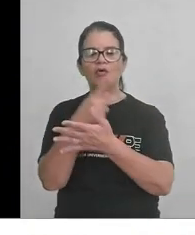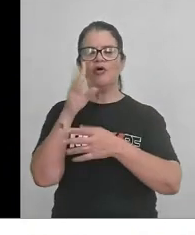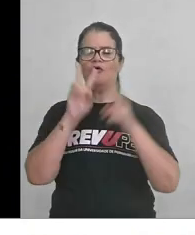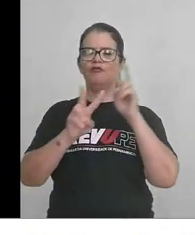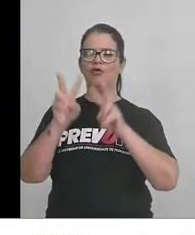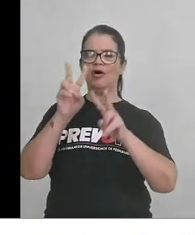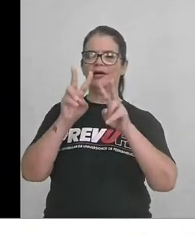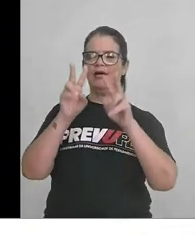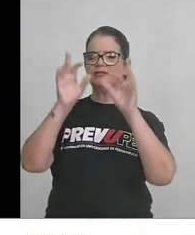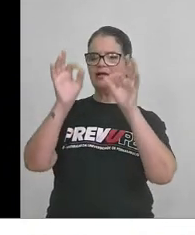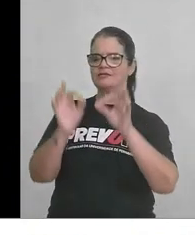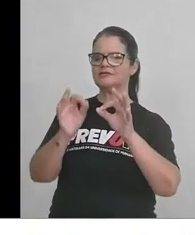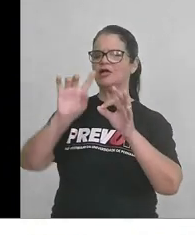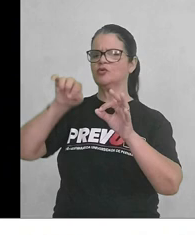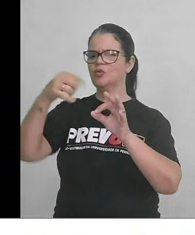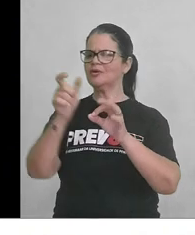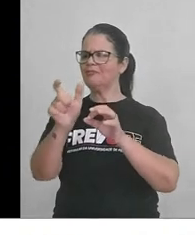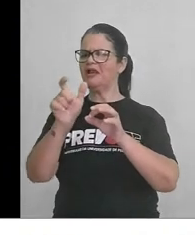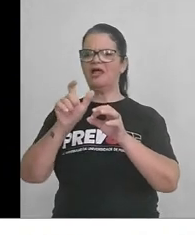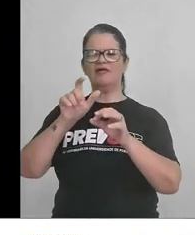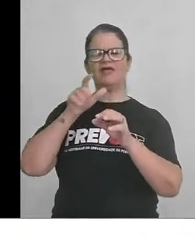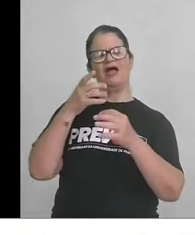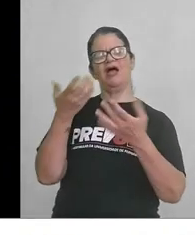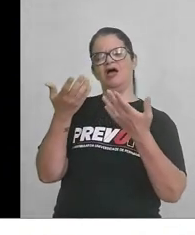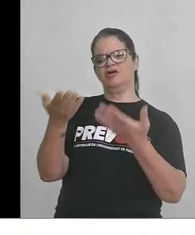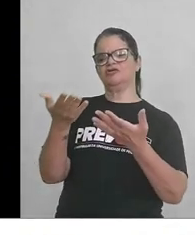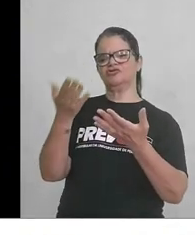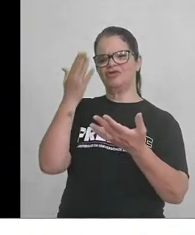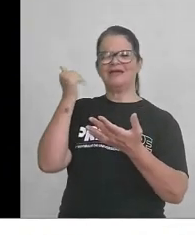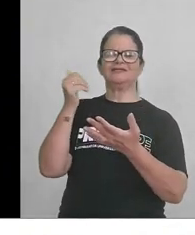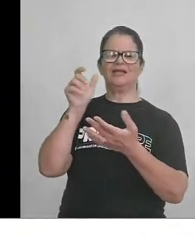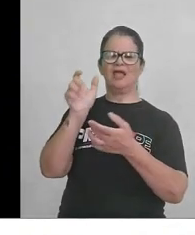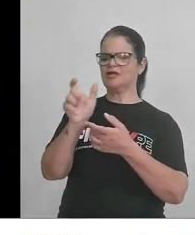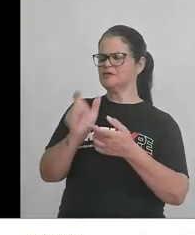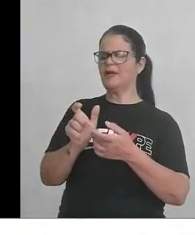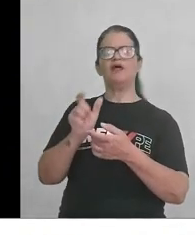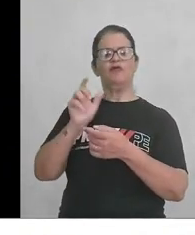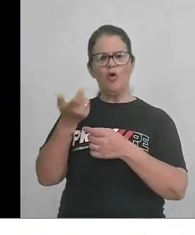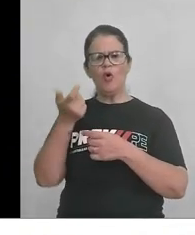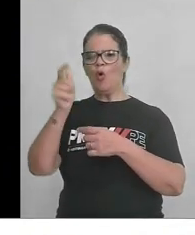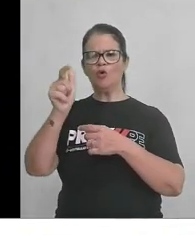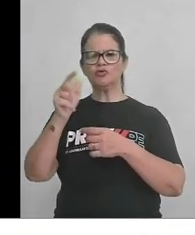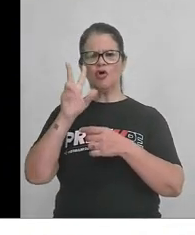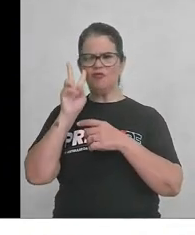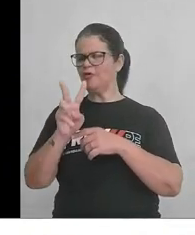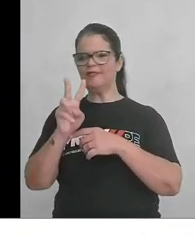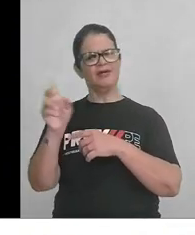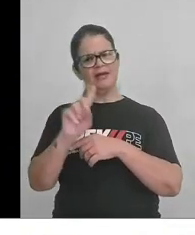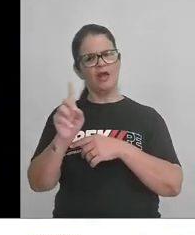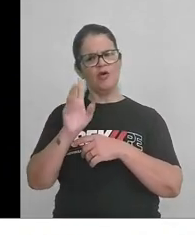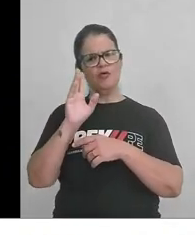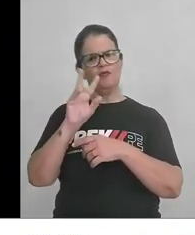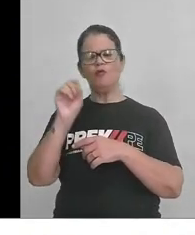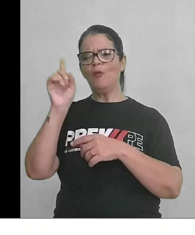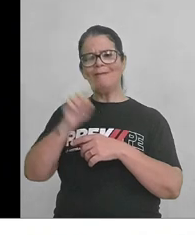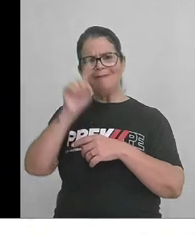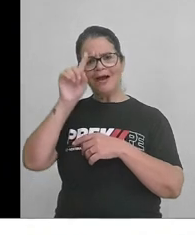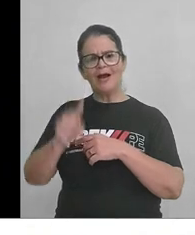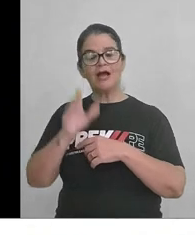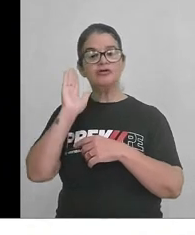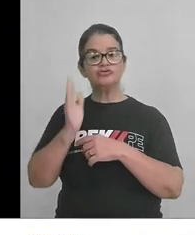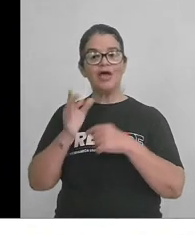dia? Está certíssimo. Jesus, eu já sei. Esse aqui está errado. Eu vou olhar os outros. Não. Eu já vou marcar